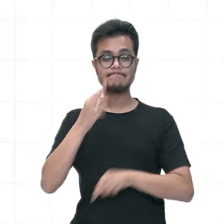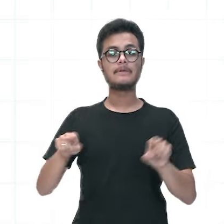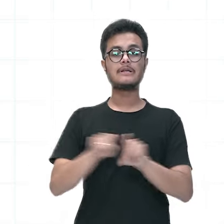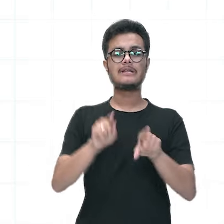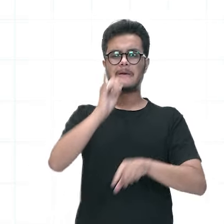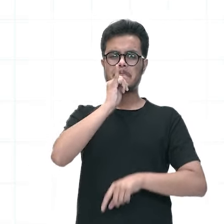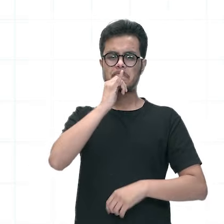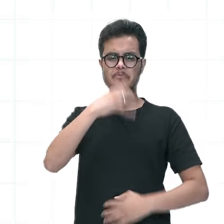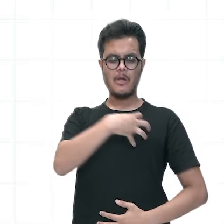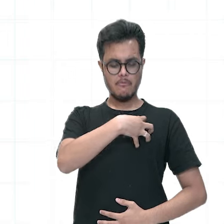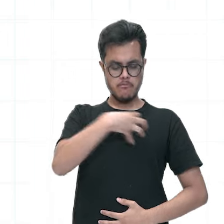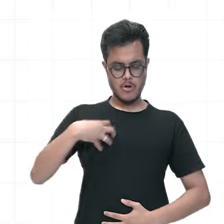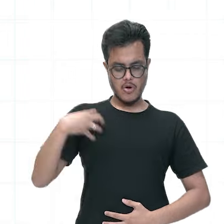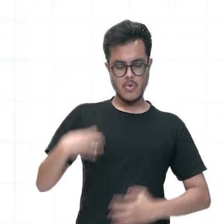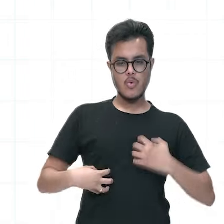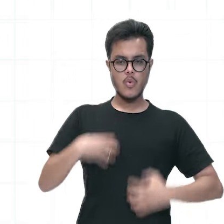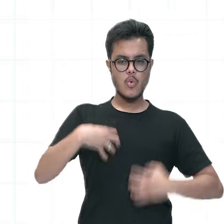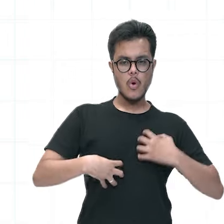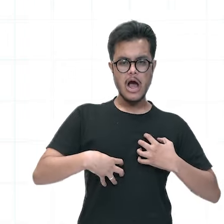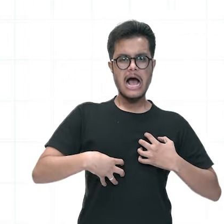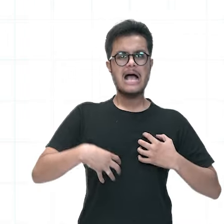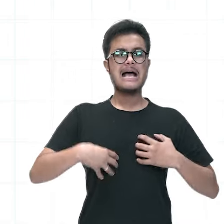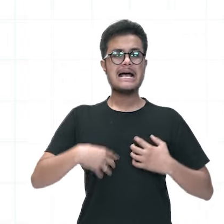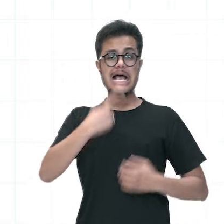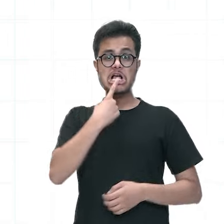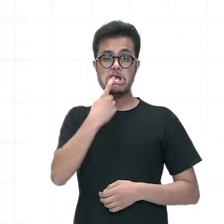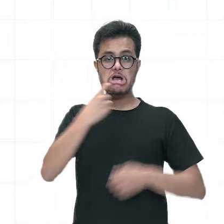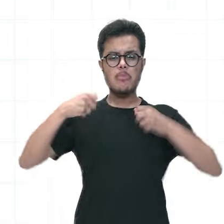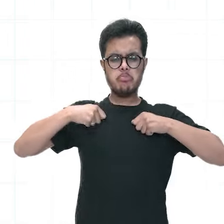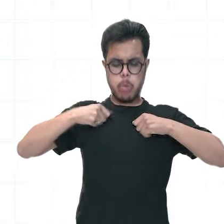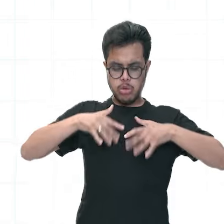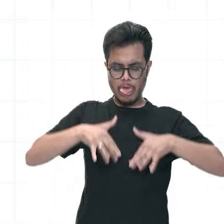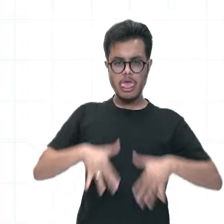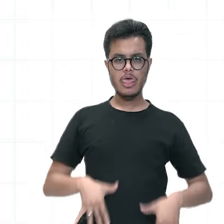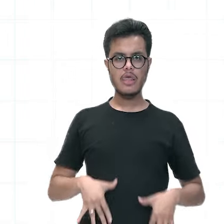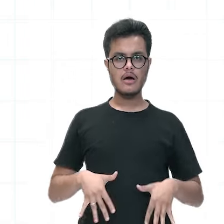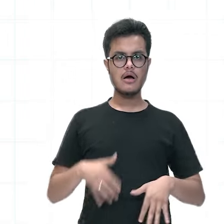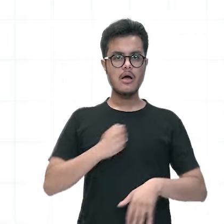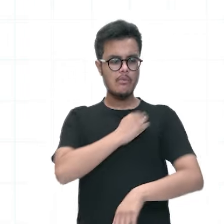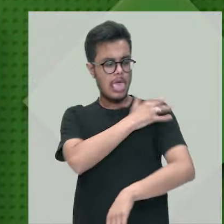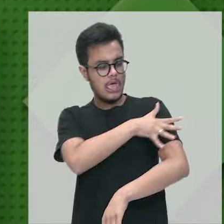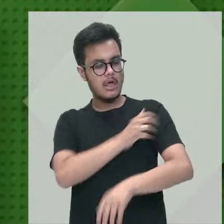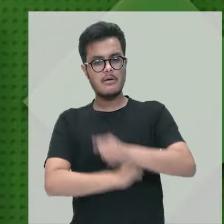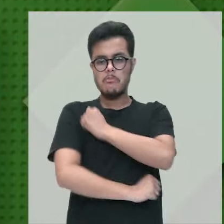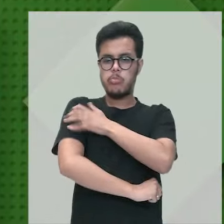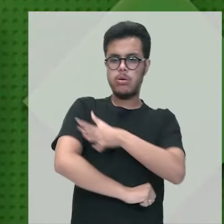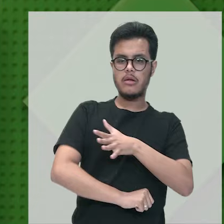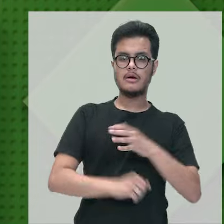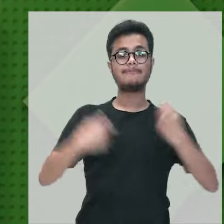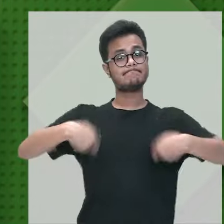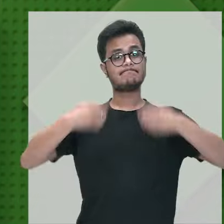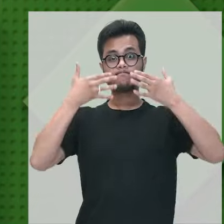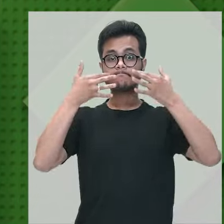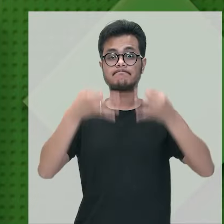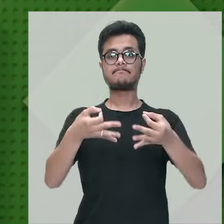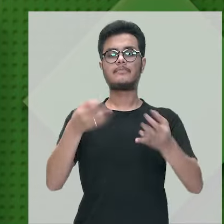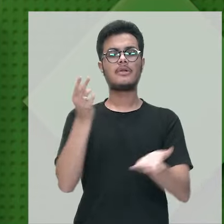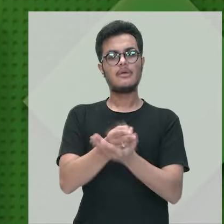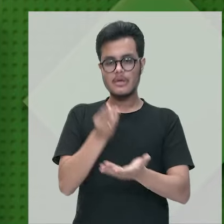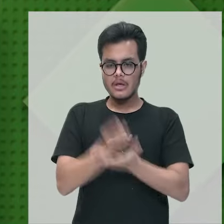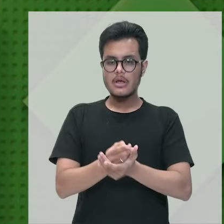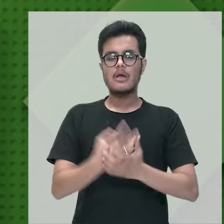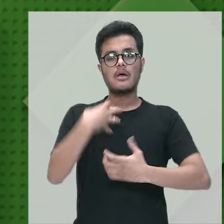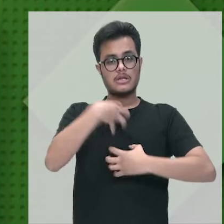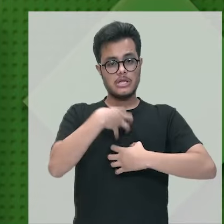o aparecimento de manifestações hemorrágicas e colapso circulatório. Então, a pessoa tem que ter uma atenção porque além desses